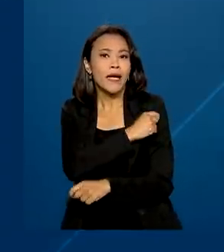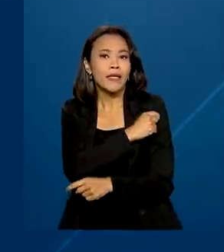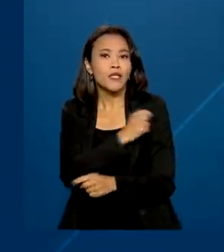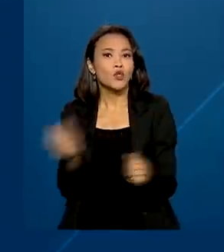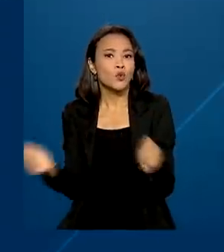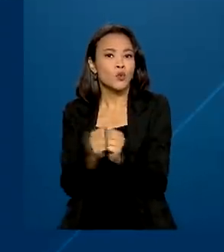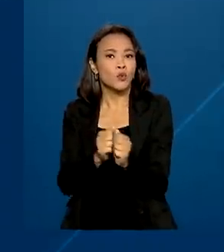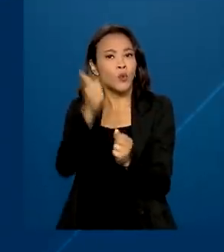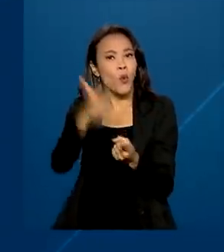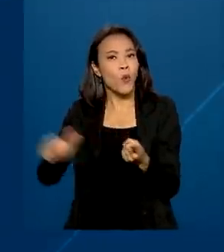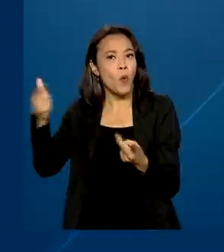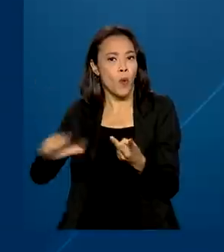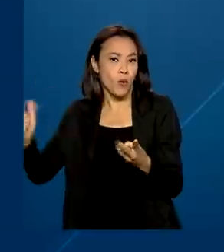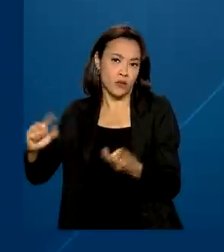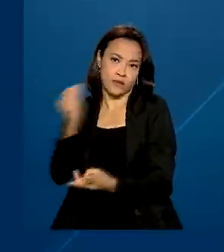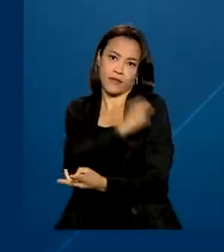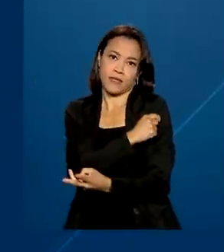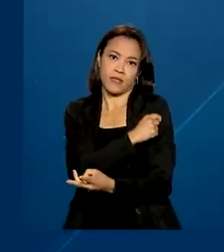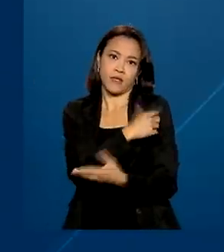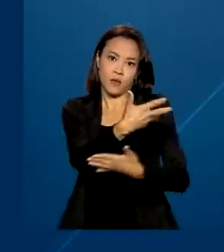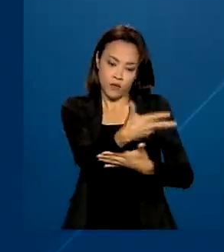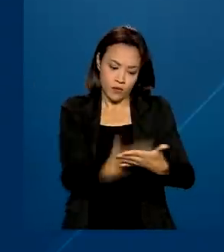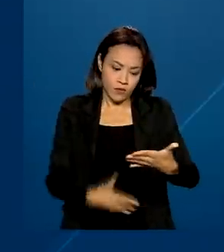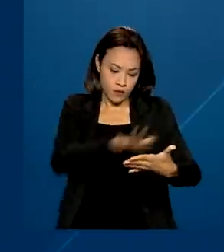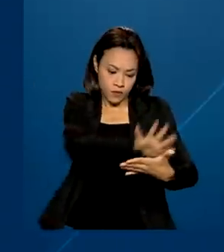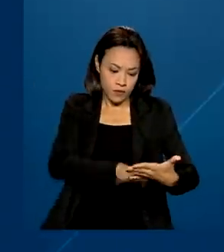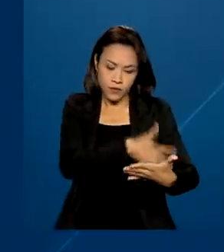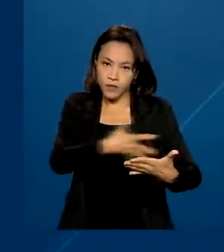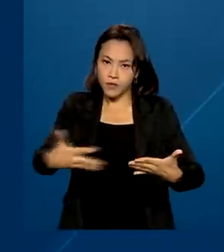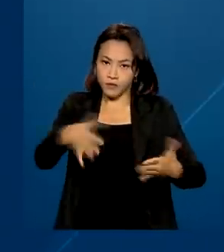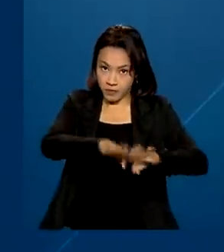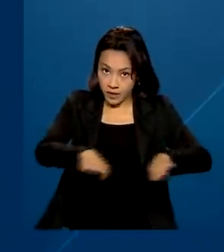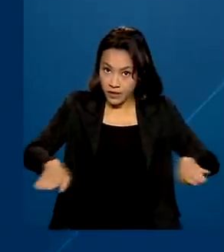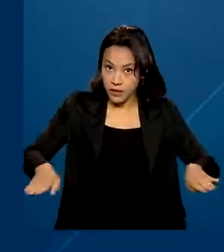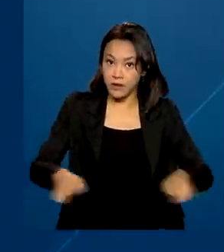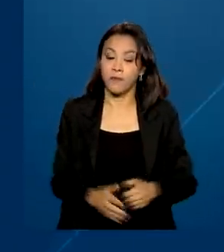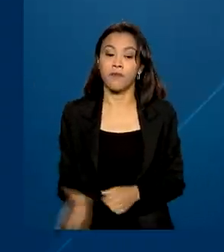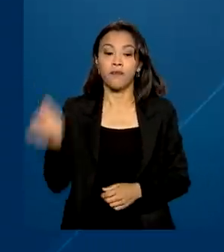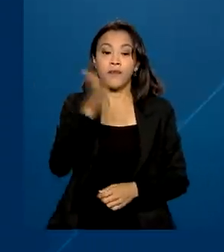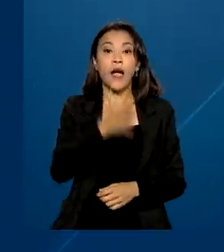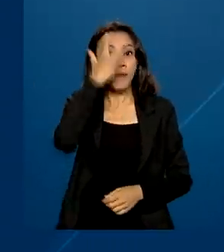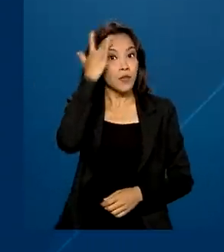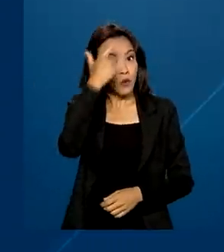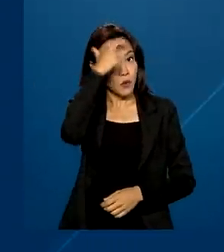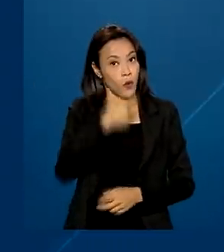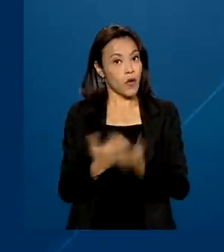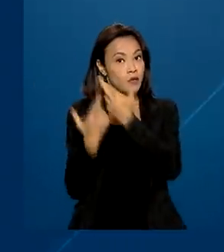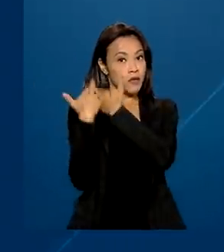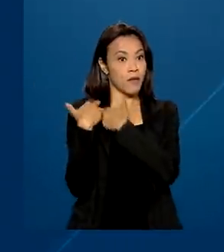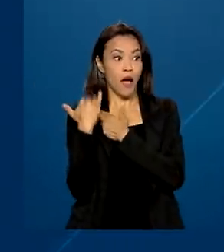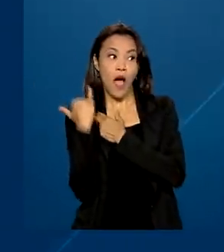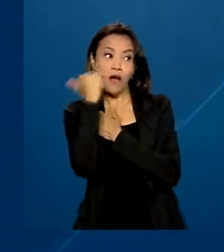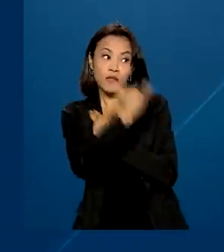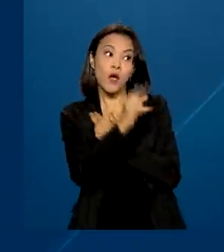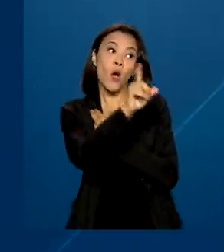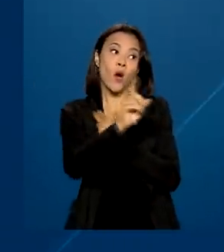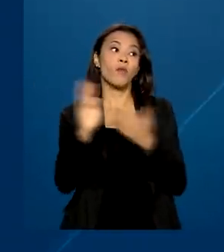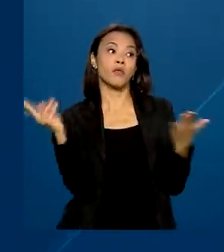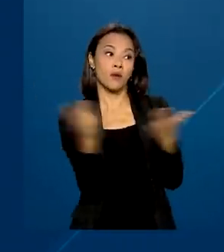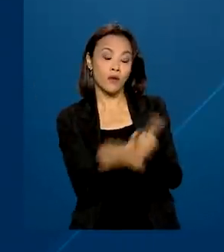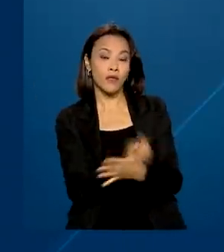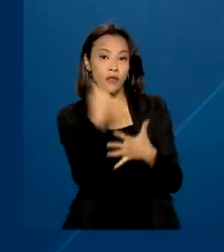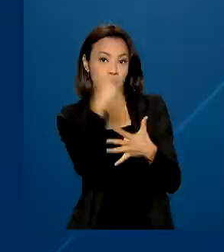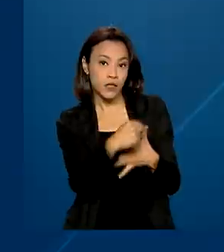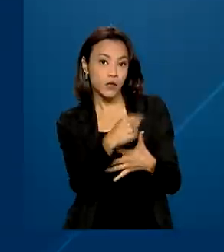vacinas do calendário infantil. O responsável que vai aplicar a vacina deve avisar os pais sobre as possíveis reações,